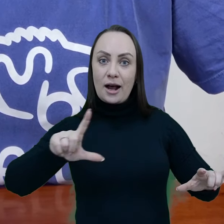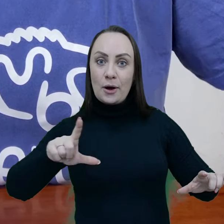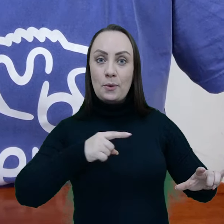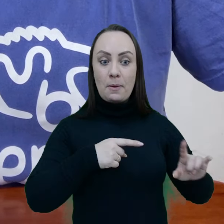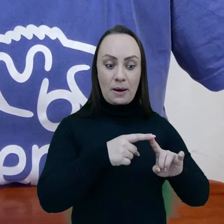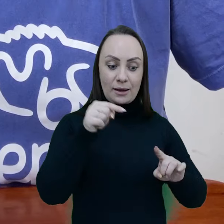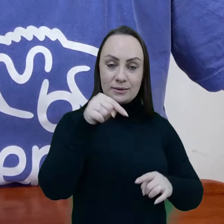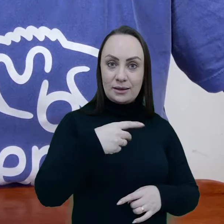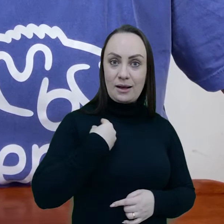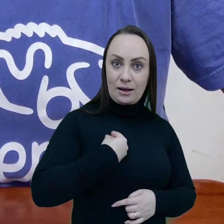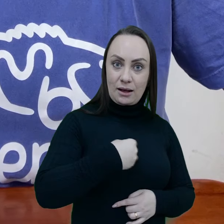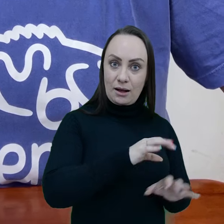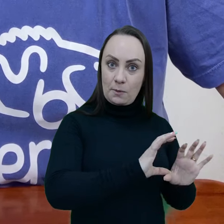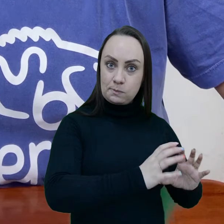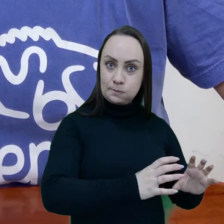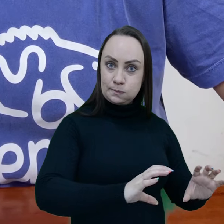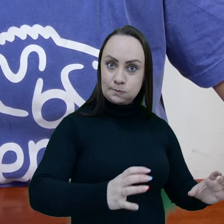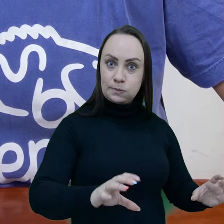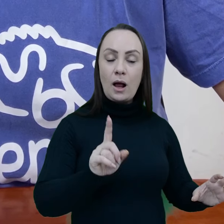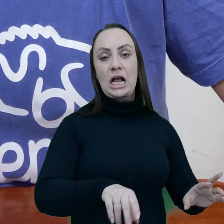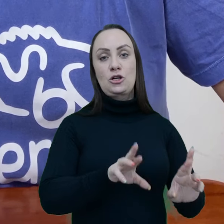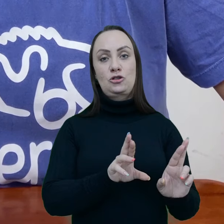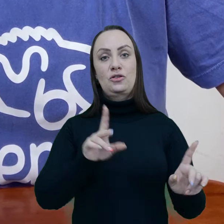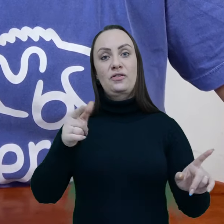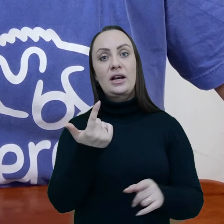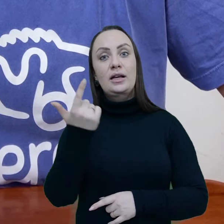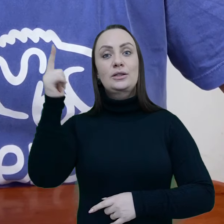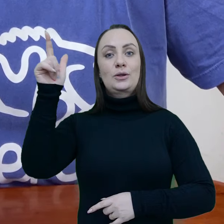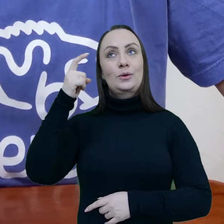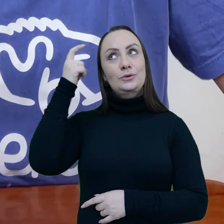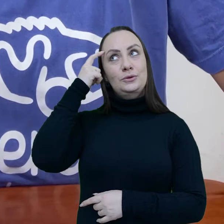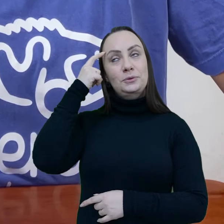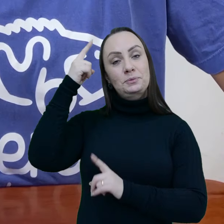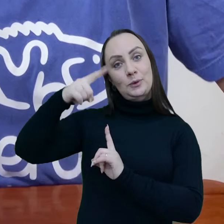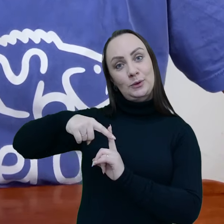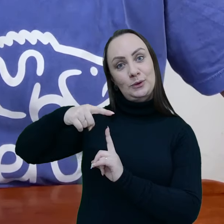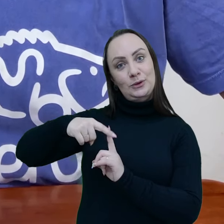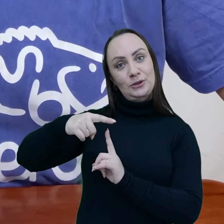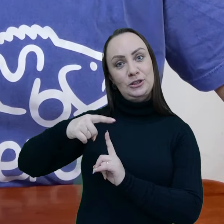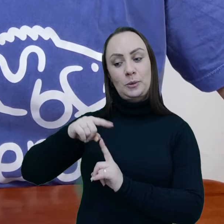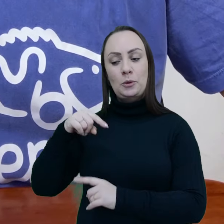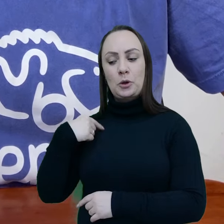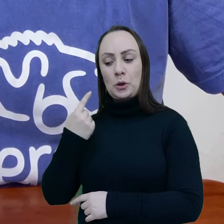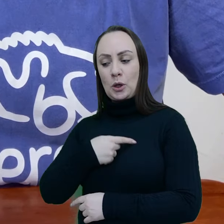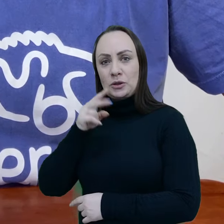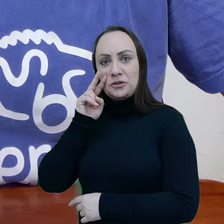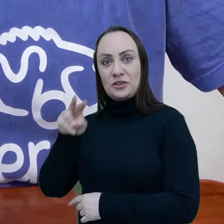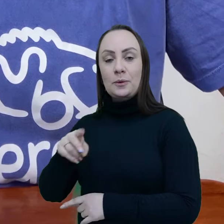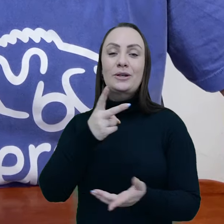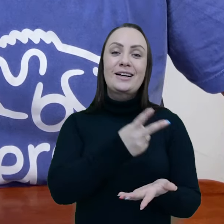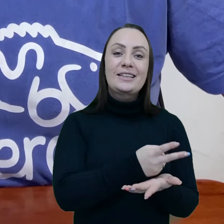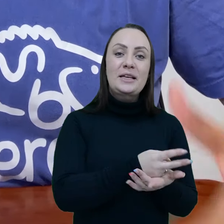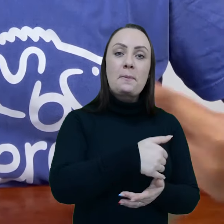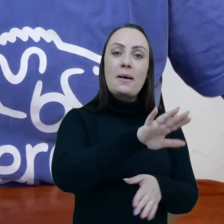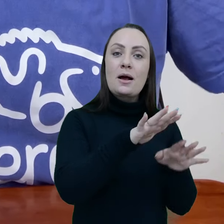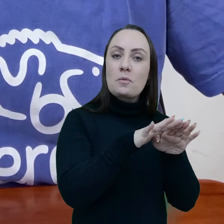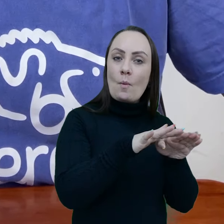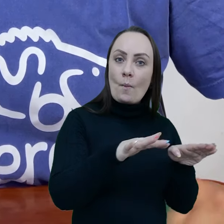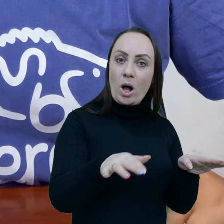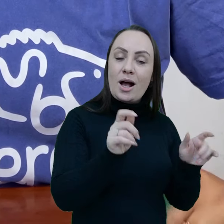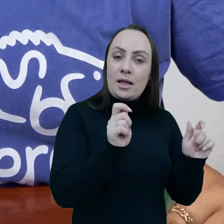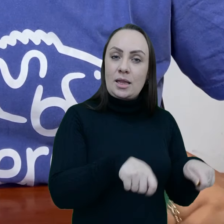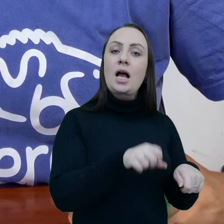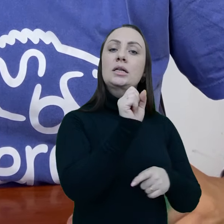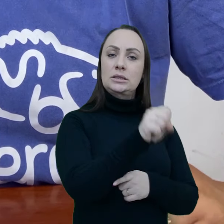zona de corais. É uma vez que o nosso banco de corais aqui é diferente do banco de coral que a gente tem em mente, que a gente tem